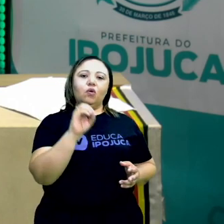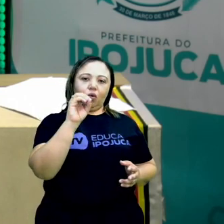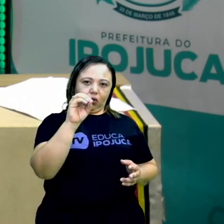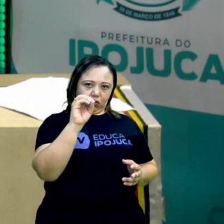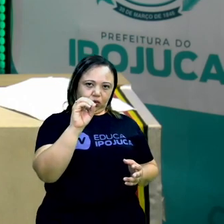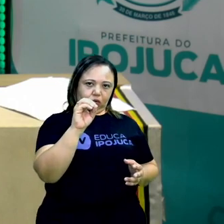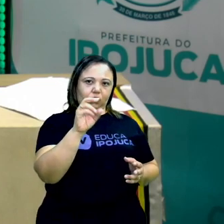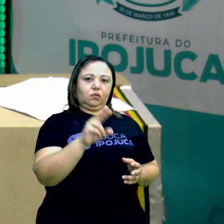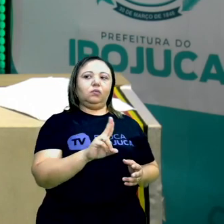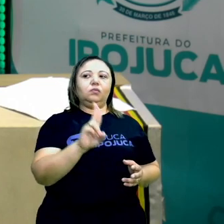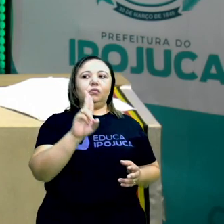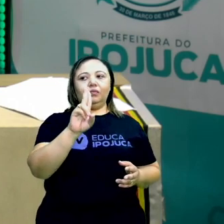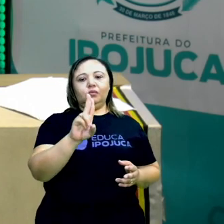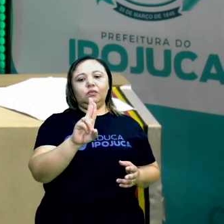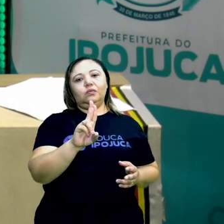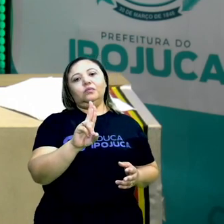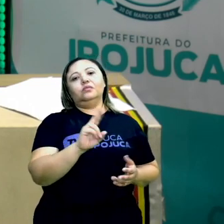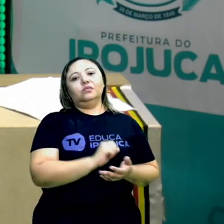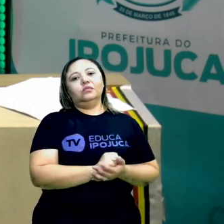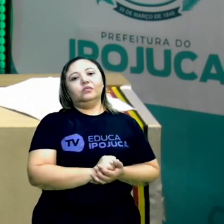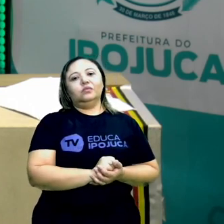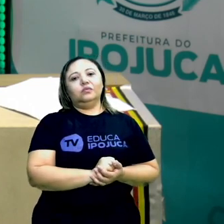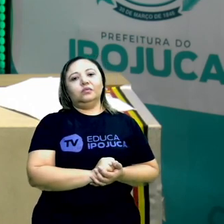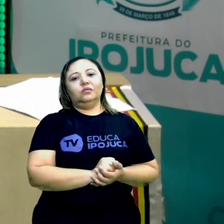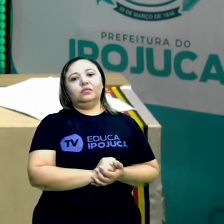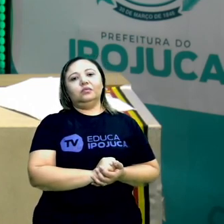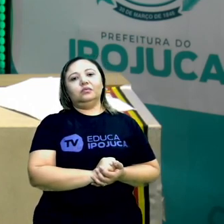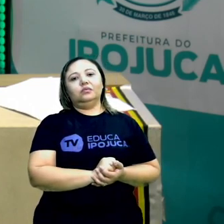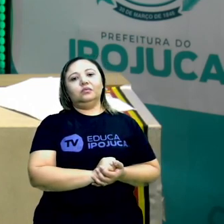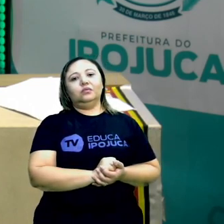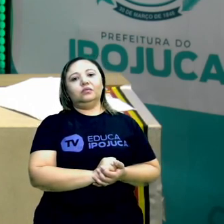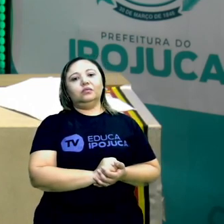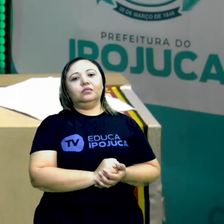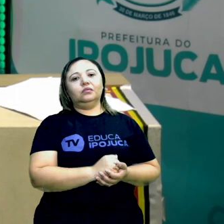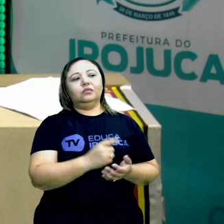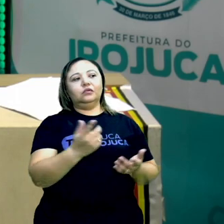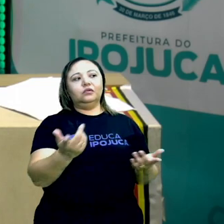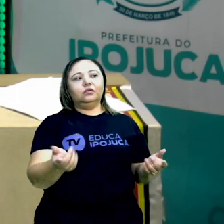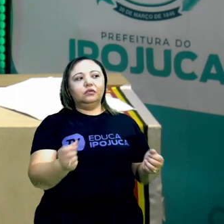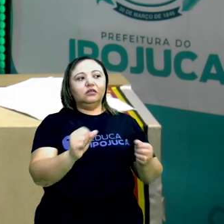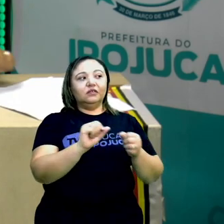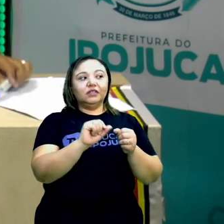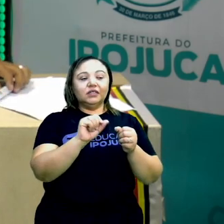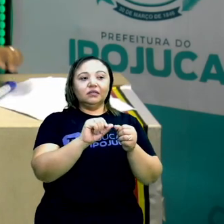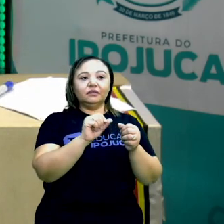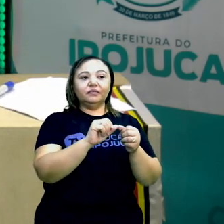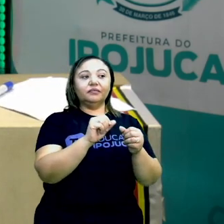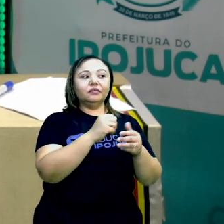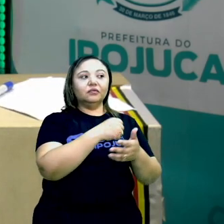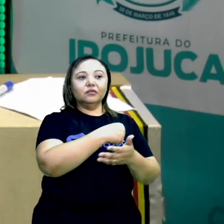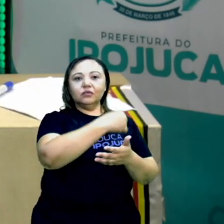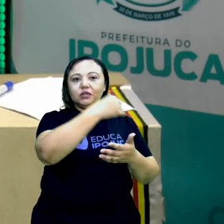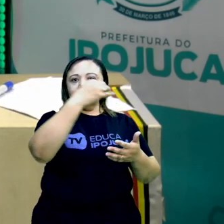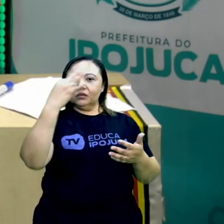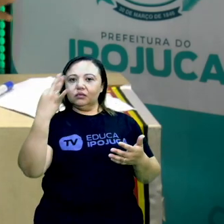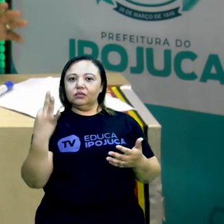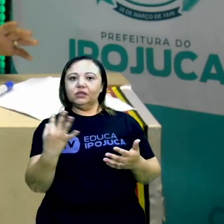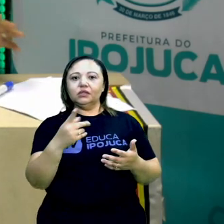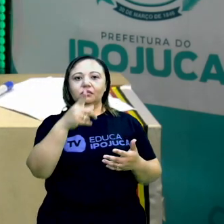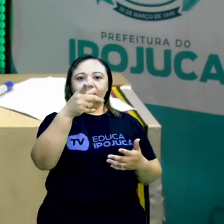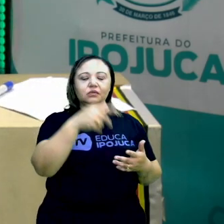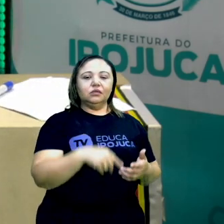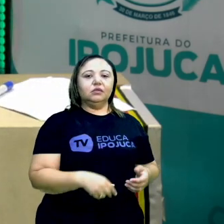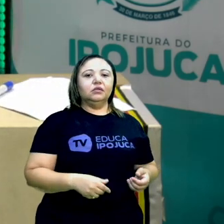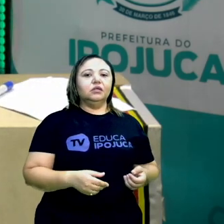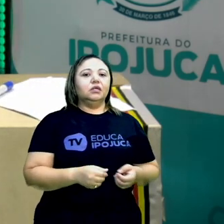O e U. Vocês podem fazer quantas vogais